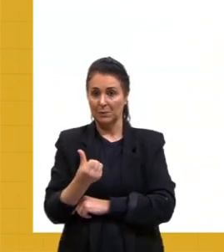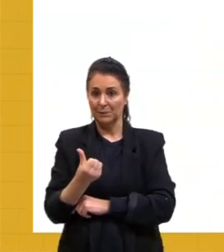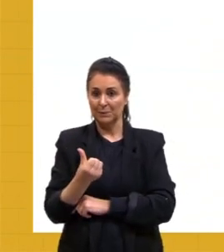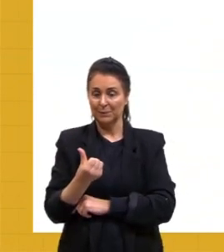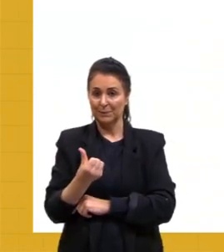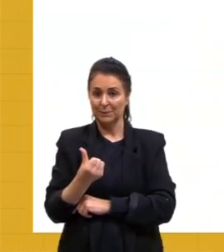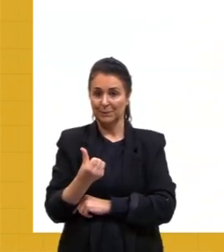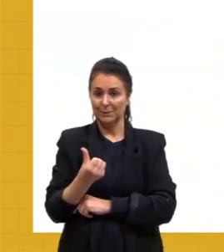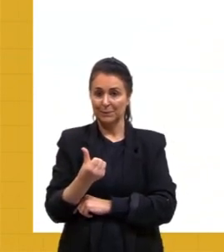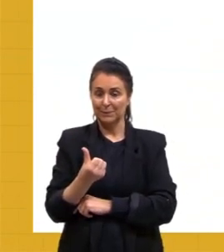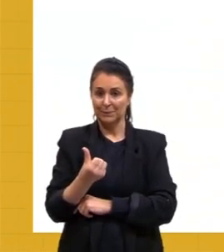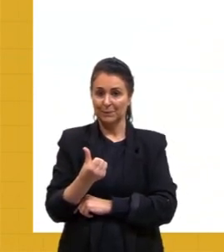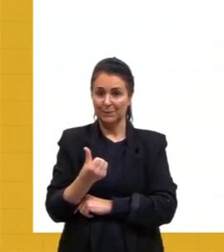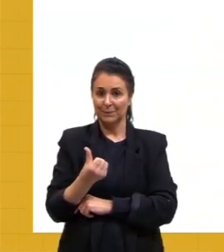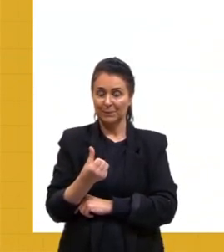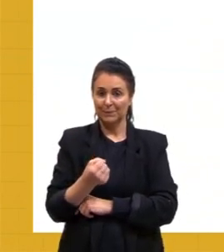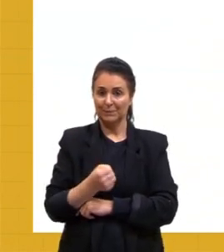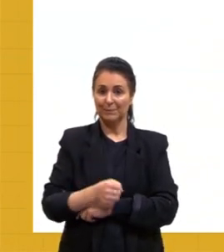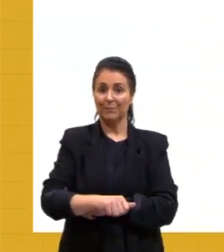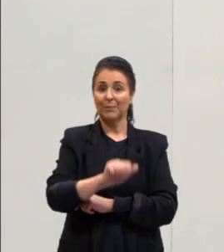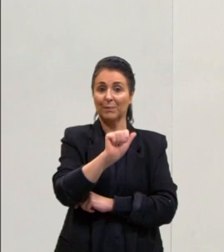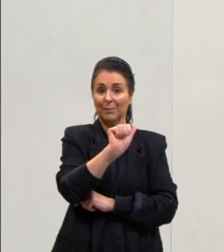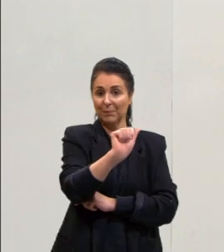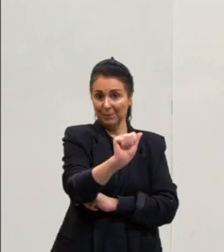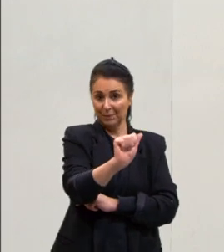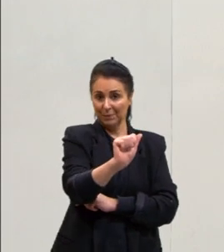O códon 6, é A,